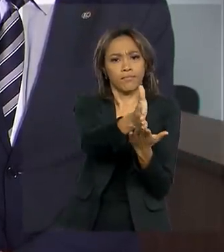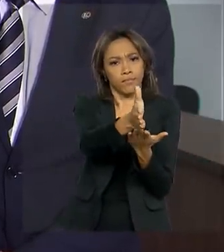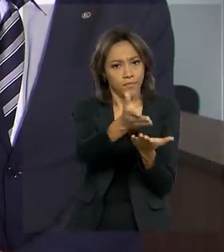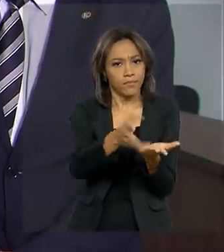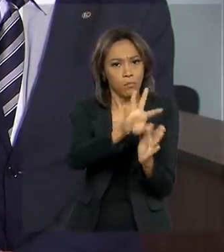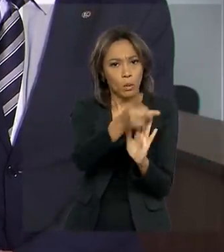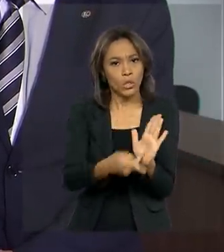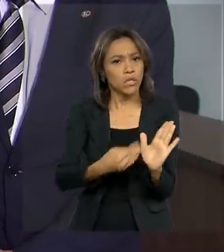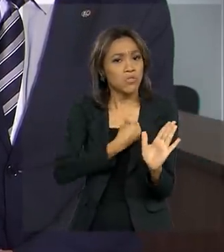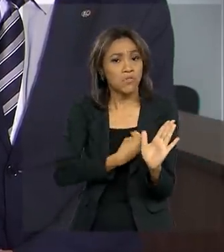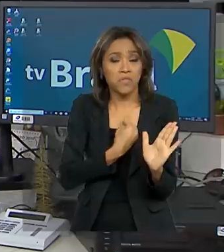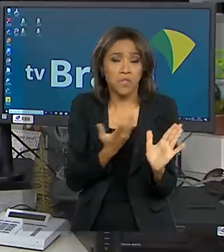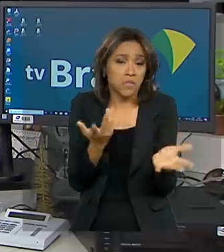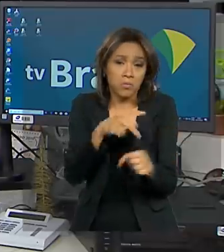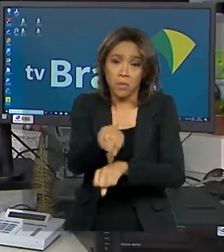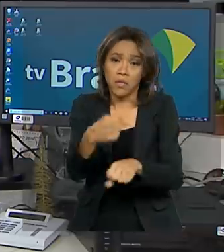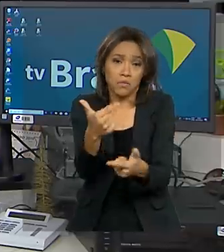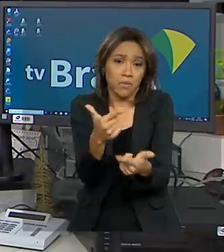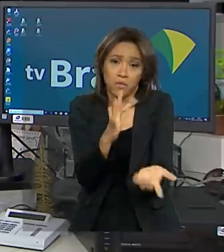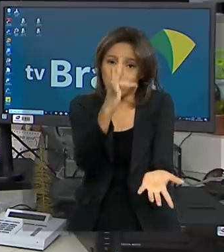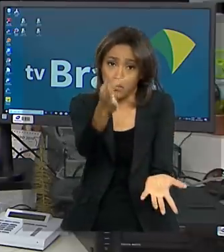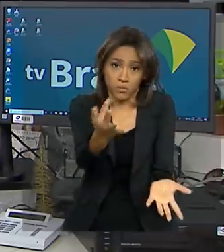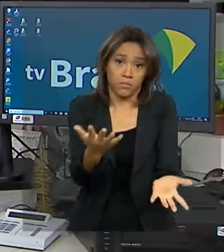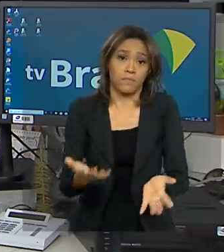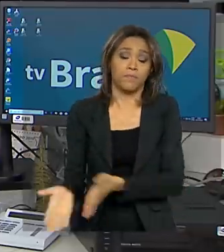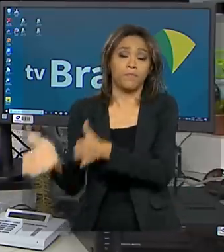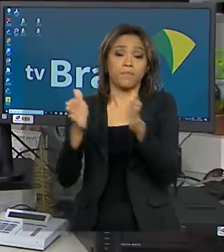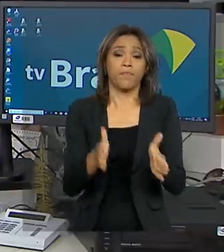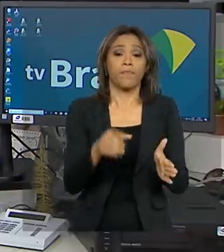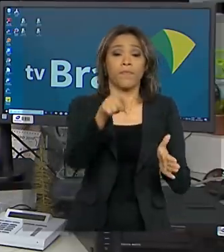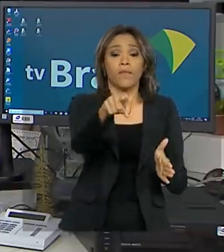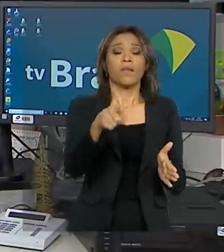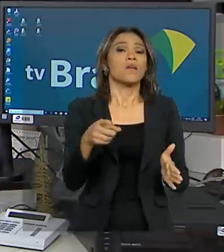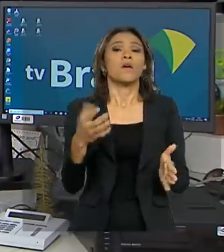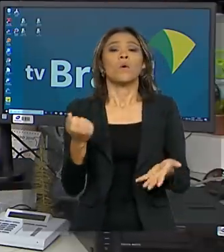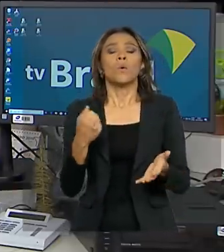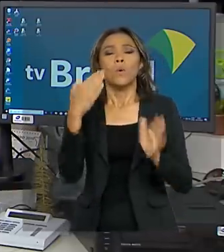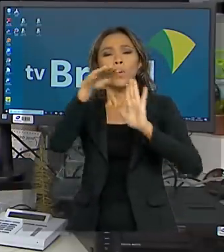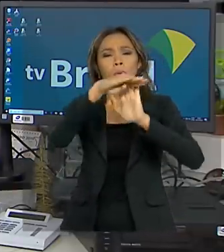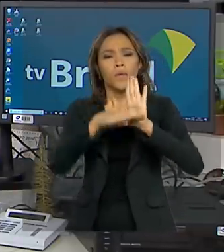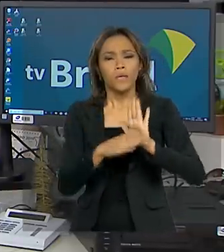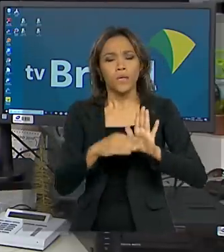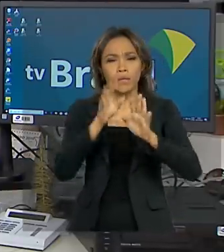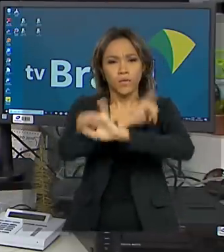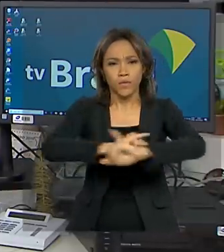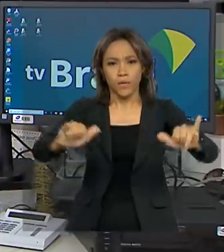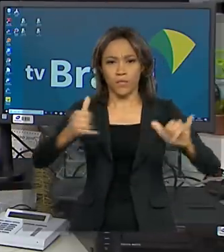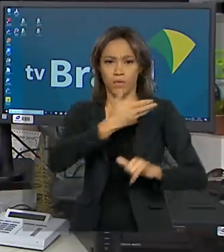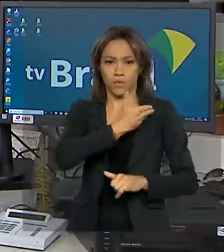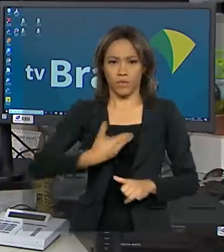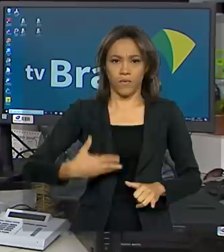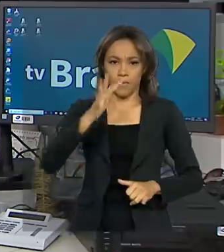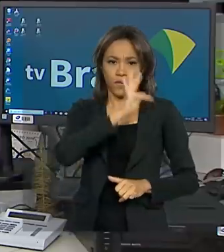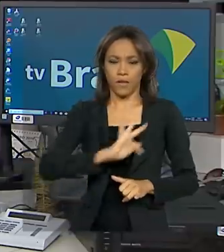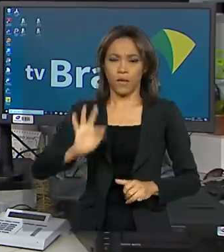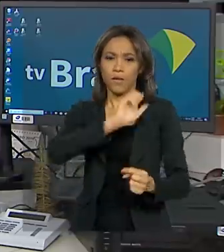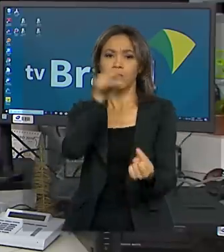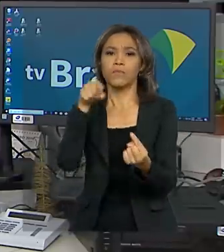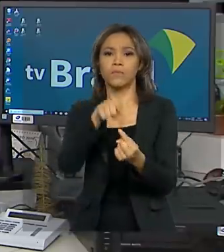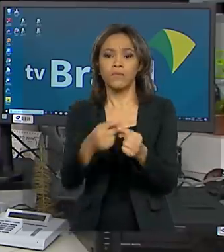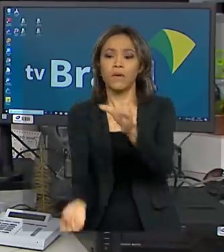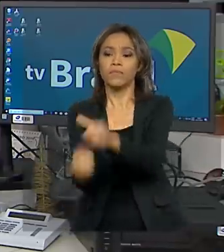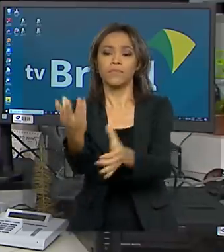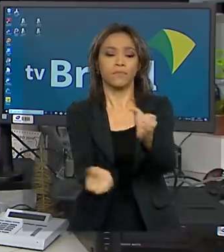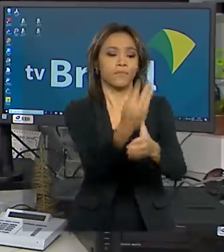país não tem futuro. O programa Verde Amarelo, lançado pelo governo federal, vai incentivar a geração de empregos no